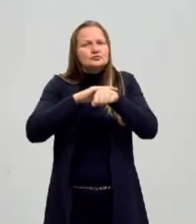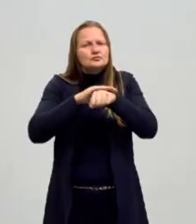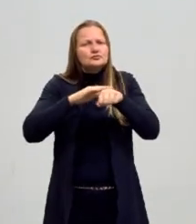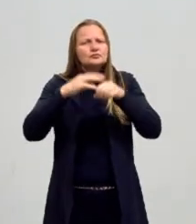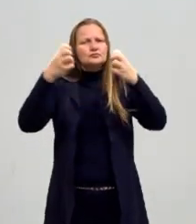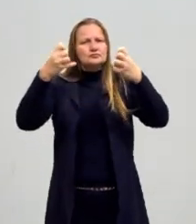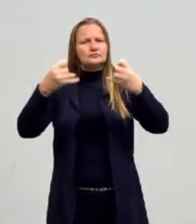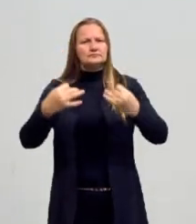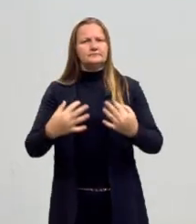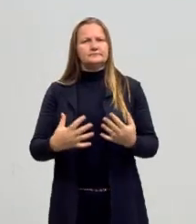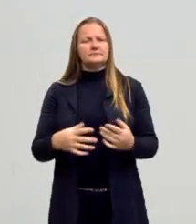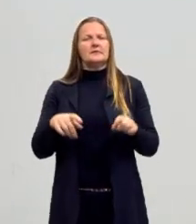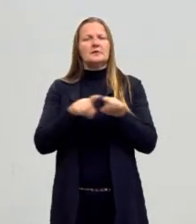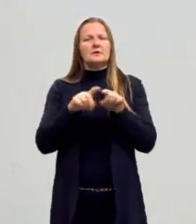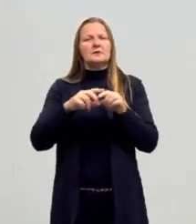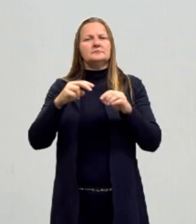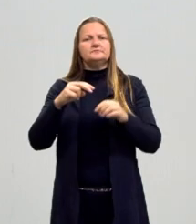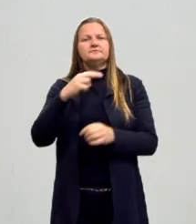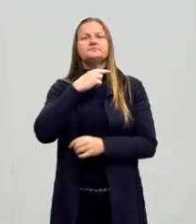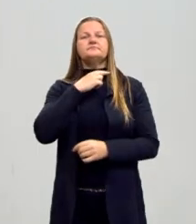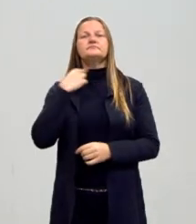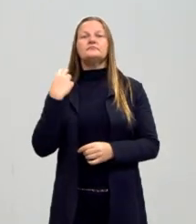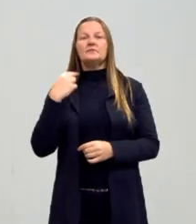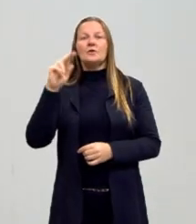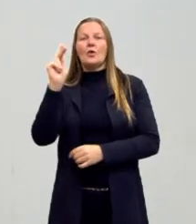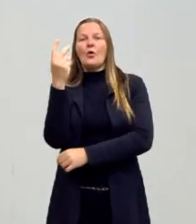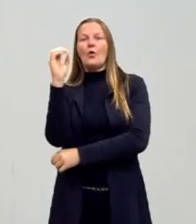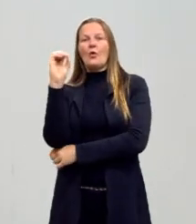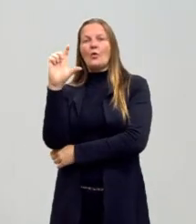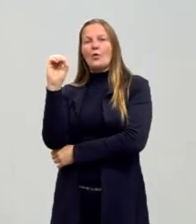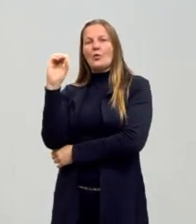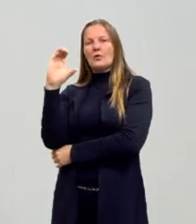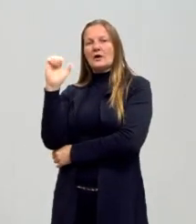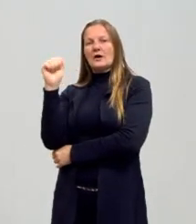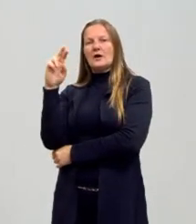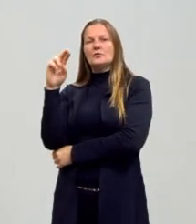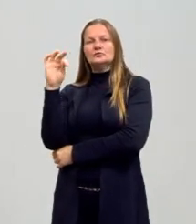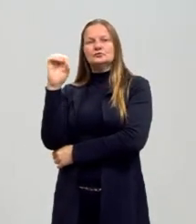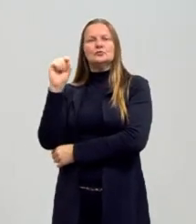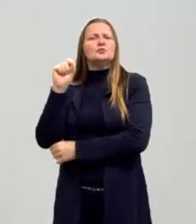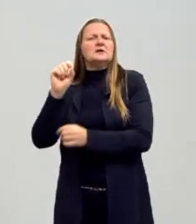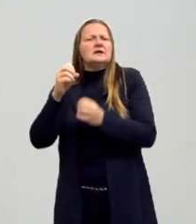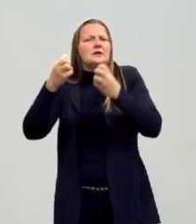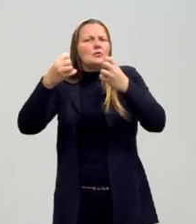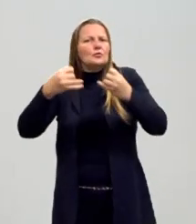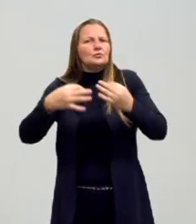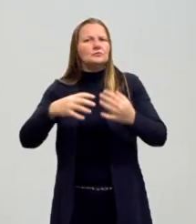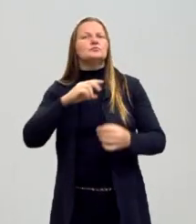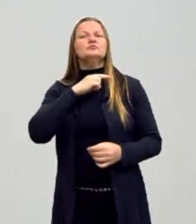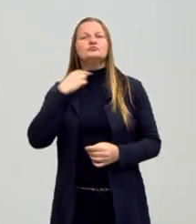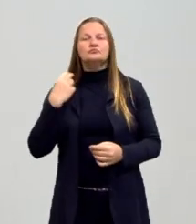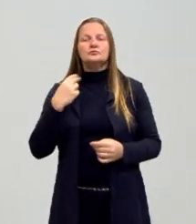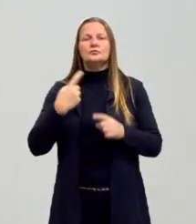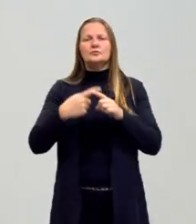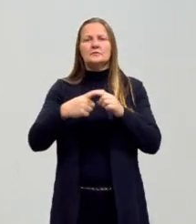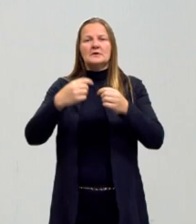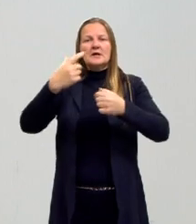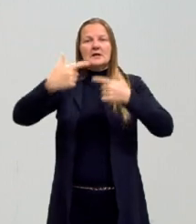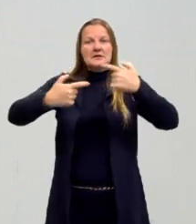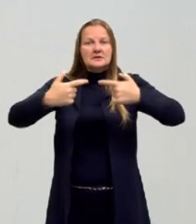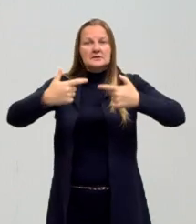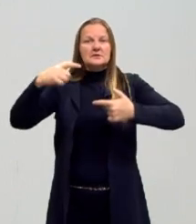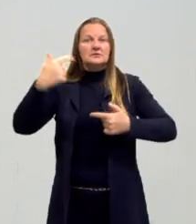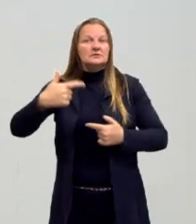Falar um pouquinho sobre o Holocausto, o que ele foi e como também, durante a Segunda Guerra, teve uma ruptura